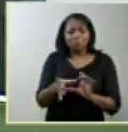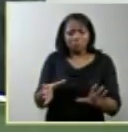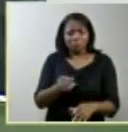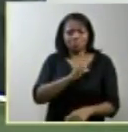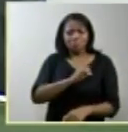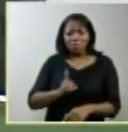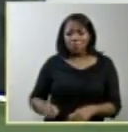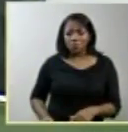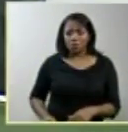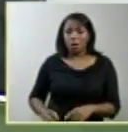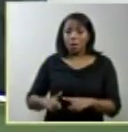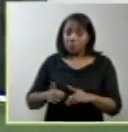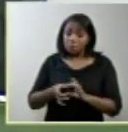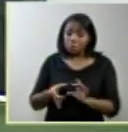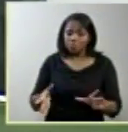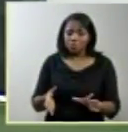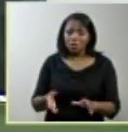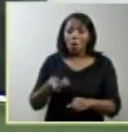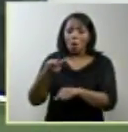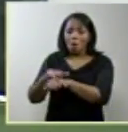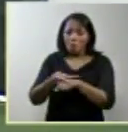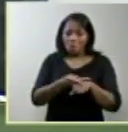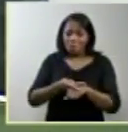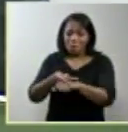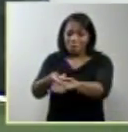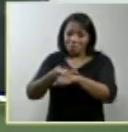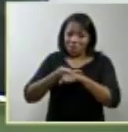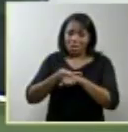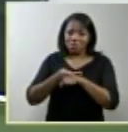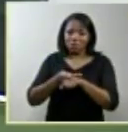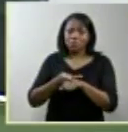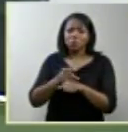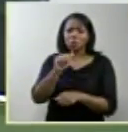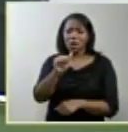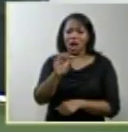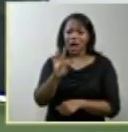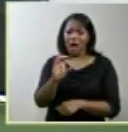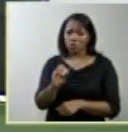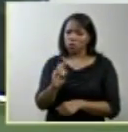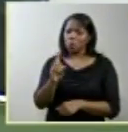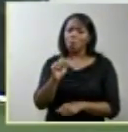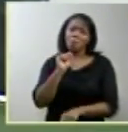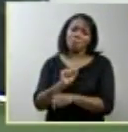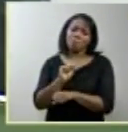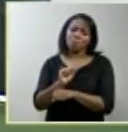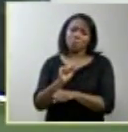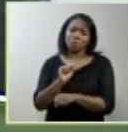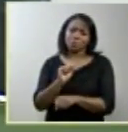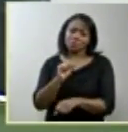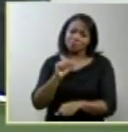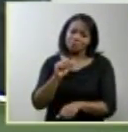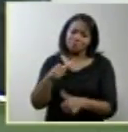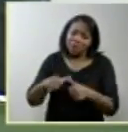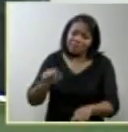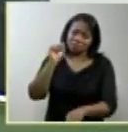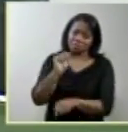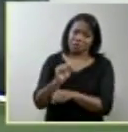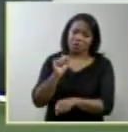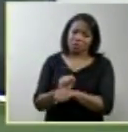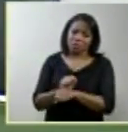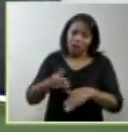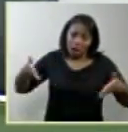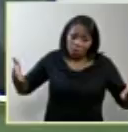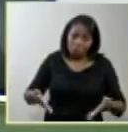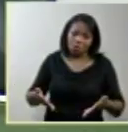Vieira o prêmio pelo bom ato não deve ser esperado está na feitura do ato